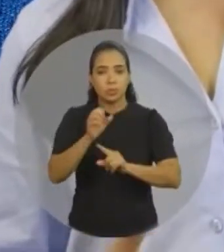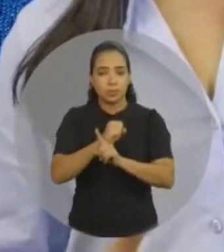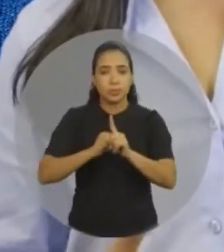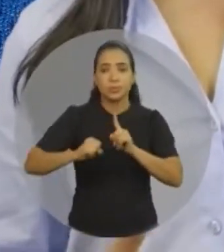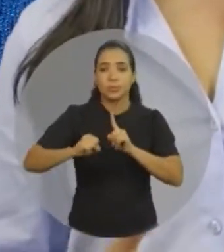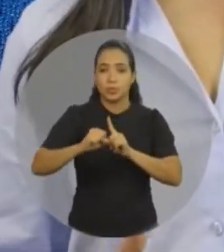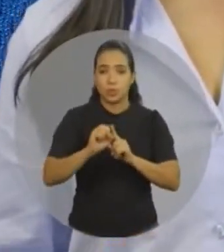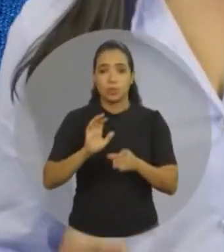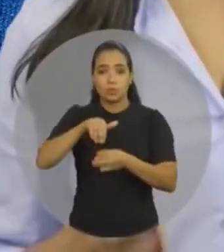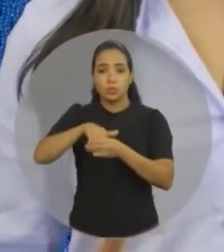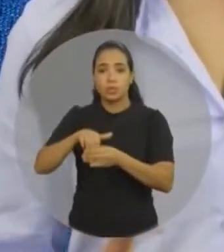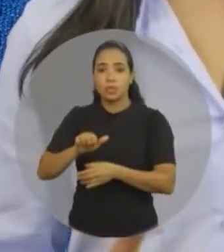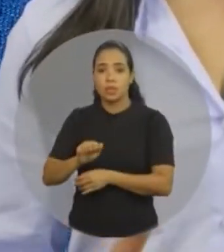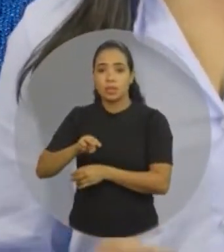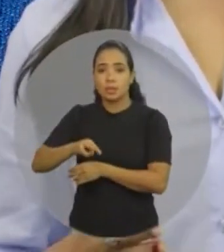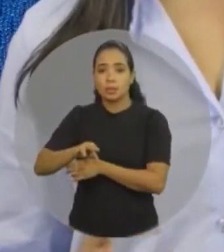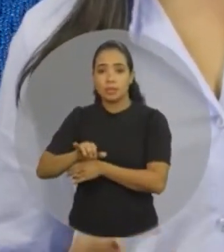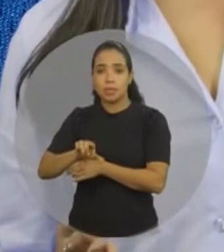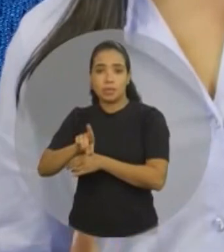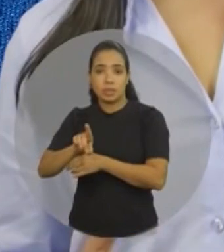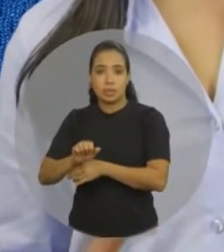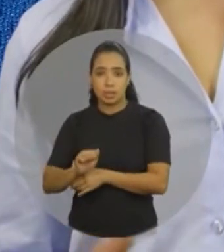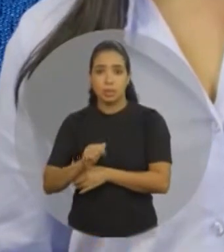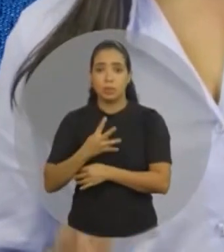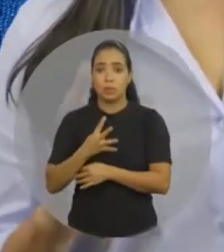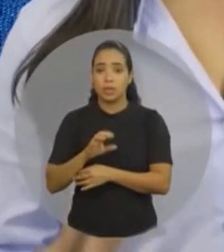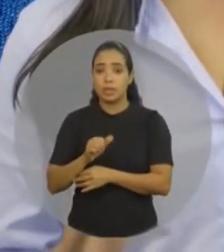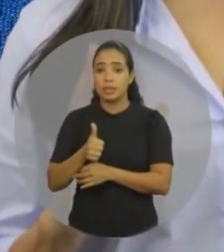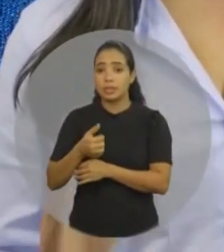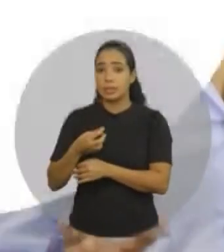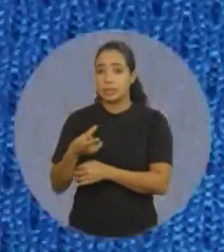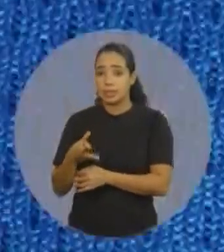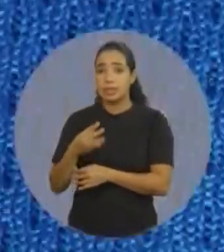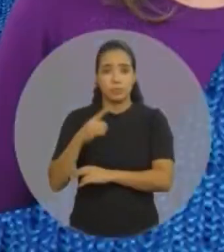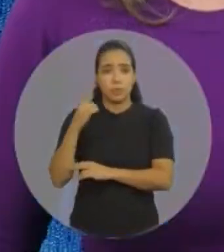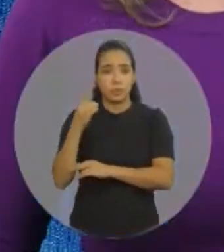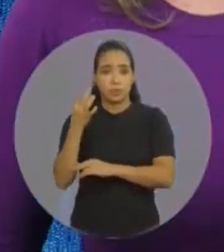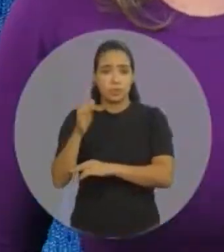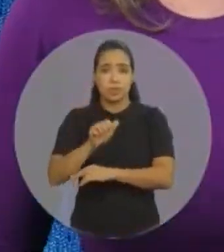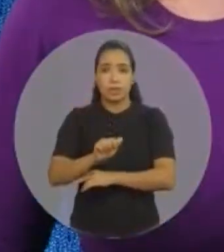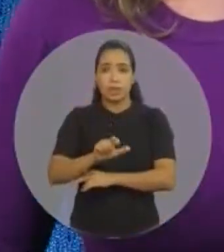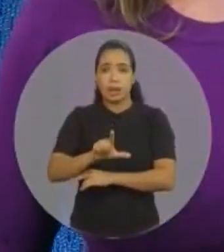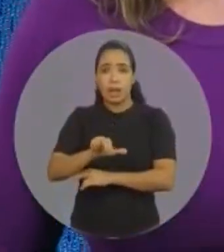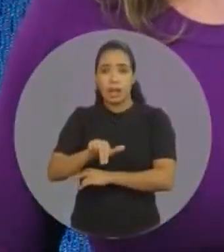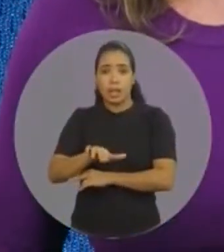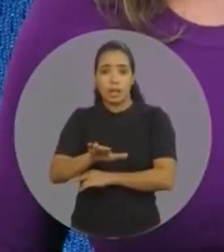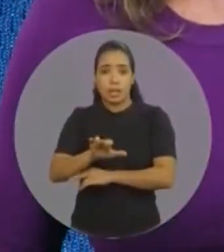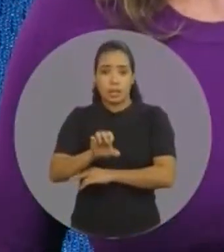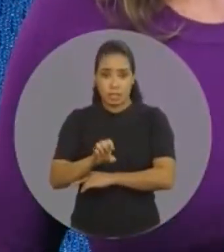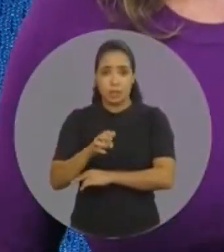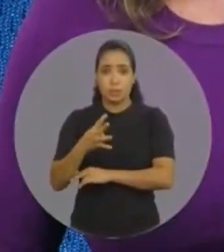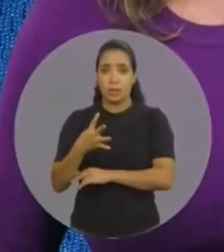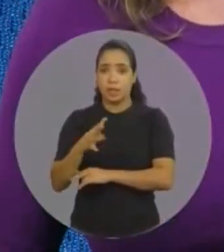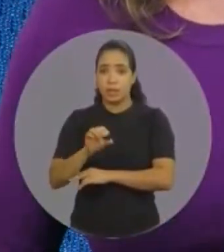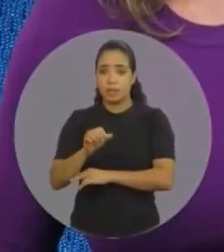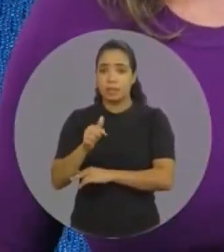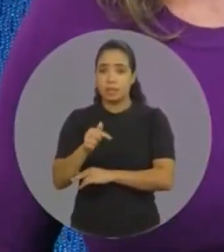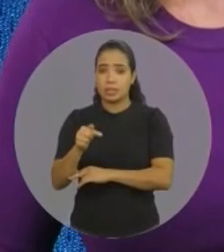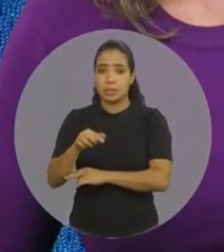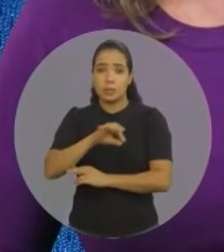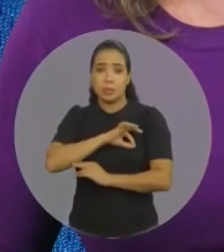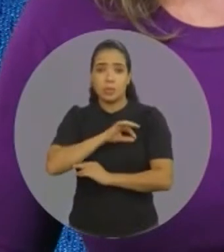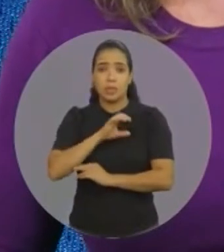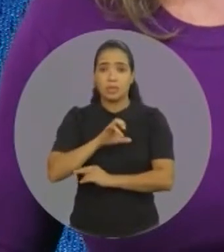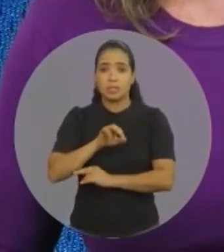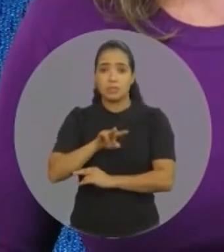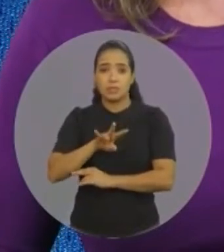deputada federal Para senador Amasta 400 Lula 13 Deputada federal Aline Maria 4077 Sou policial